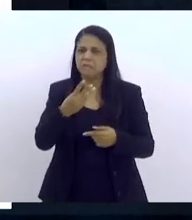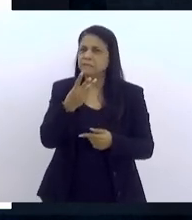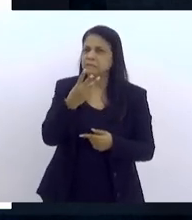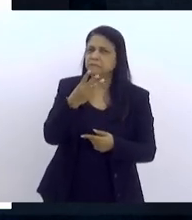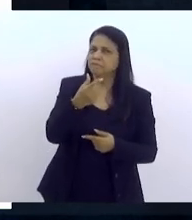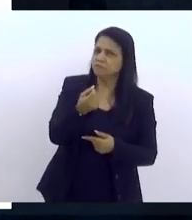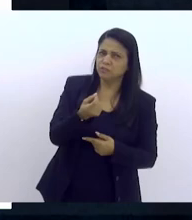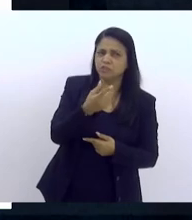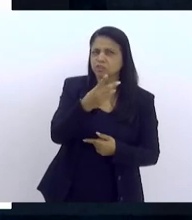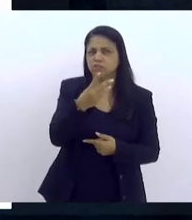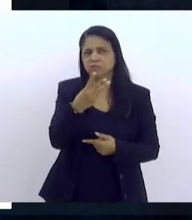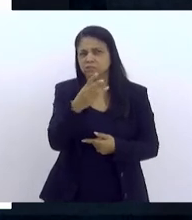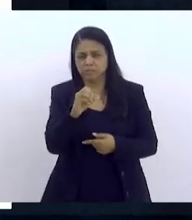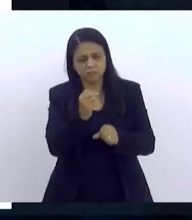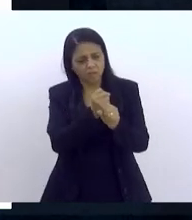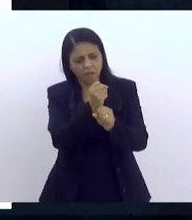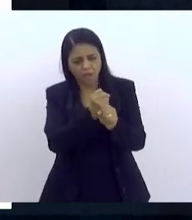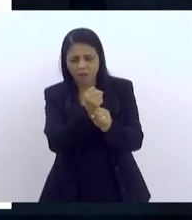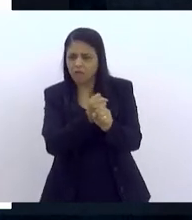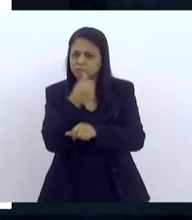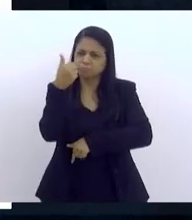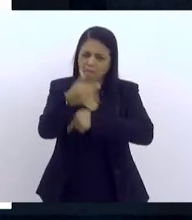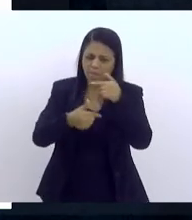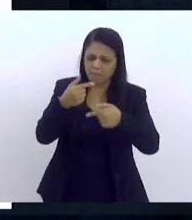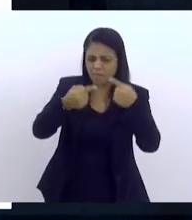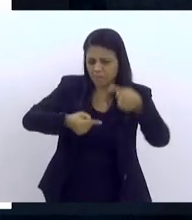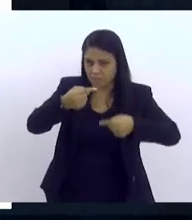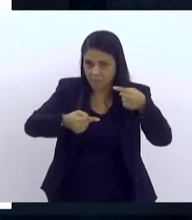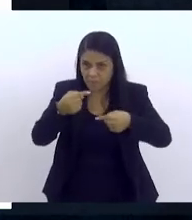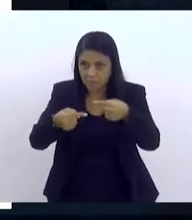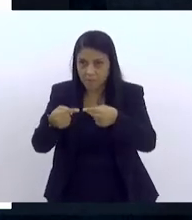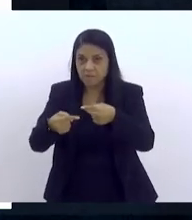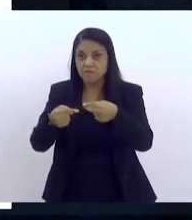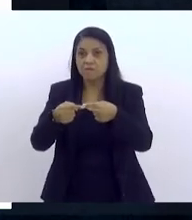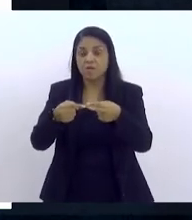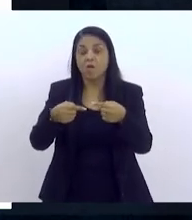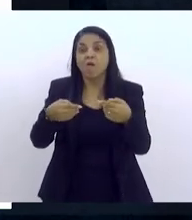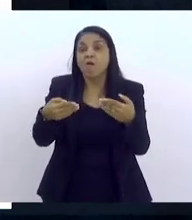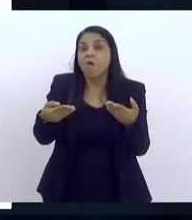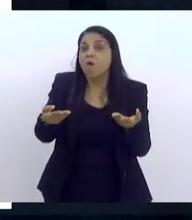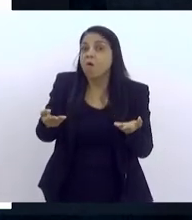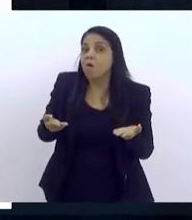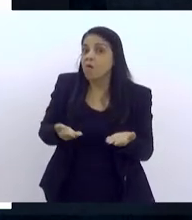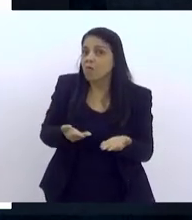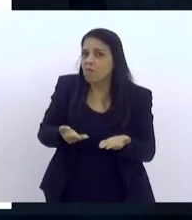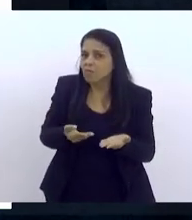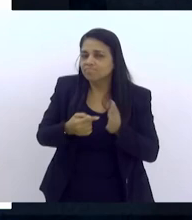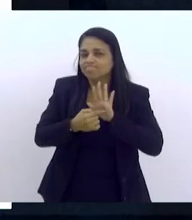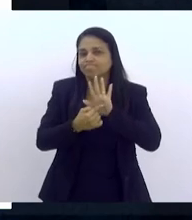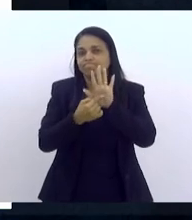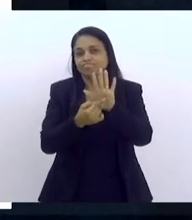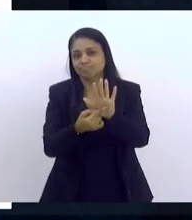trabalhada, mas o que hoje nos traz